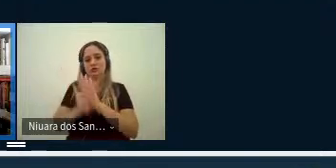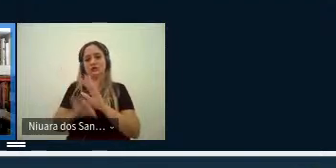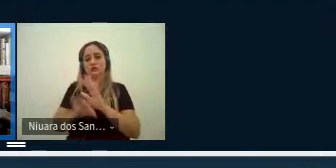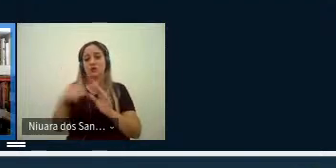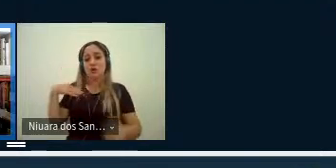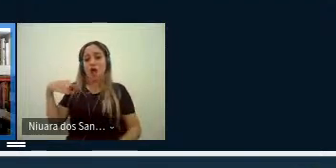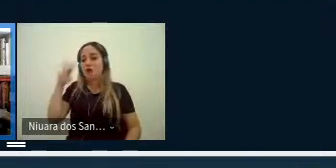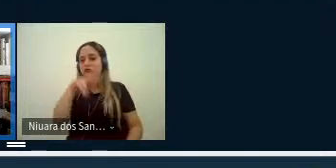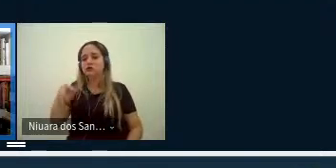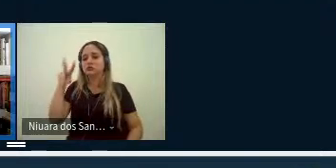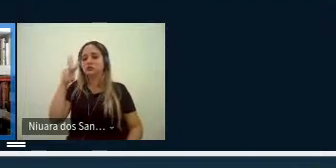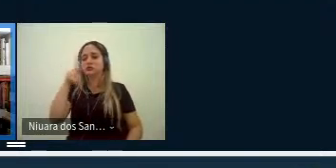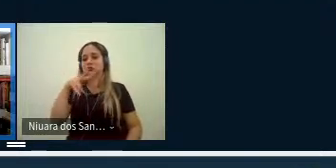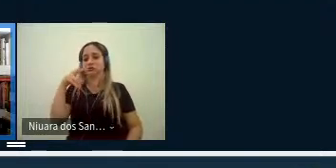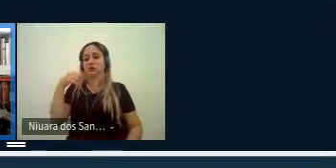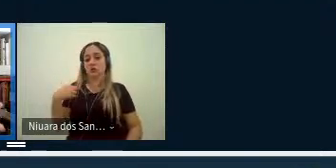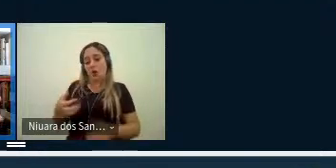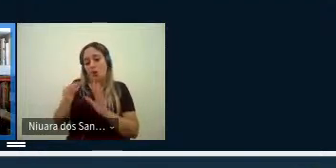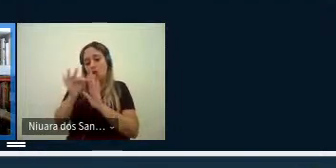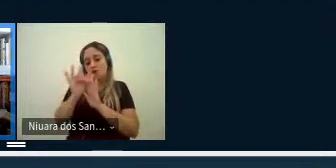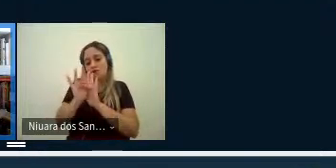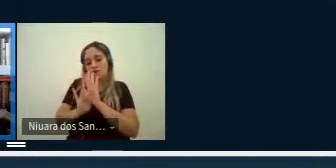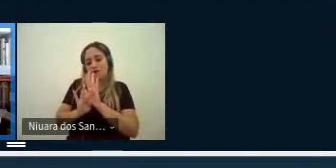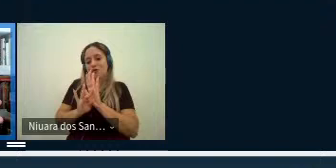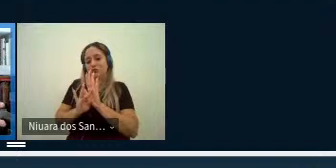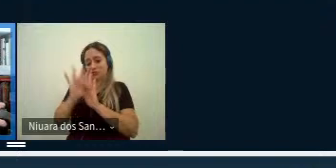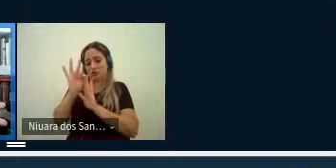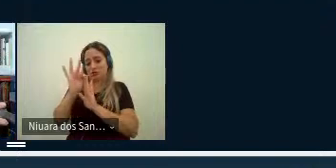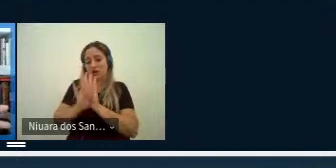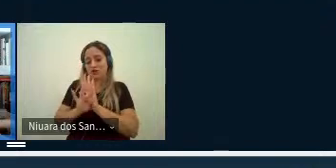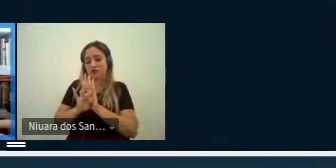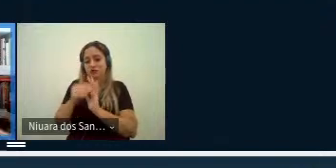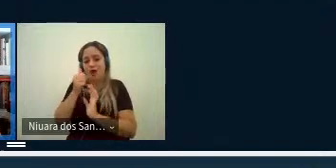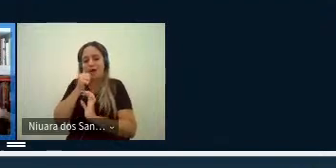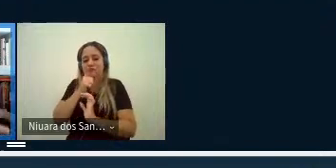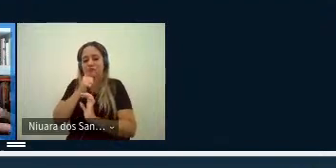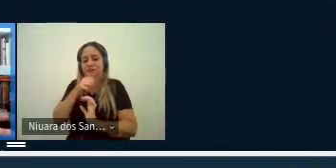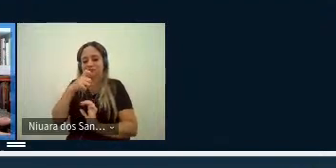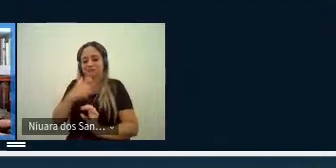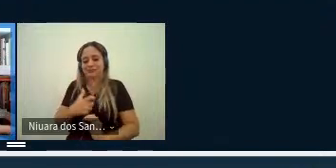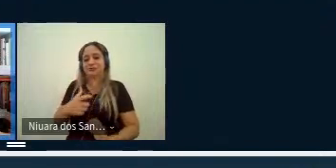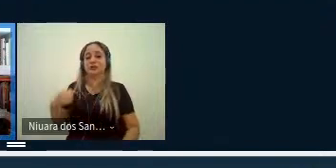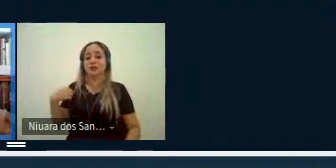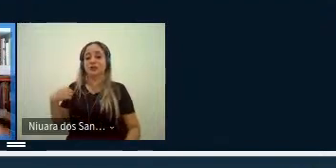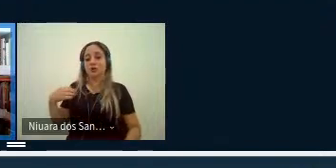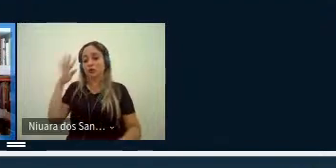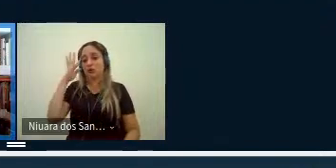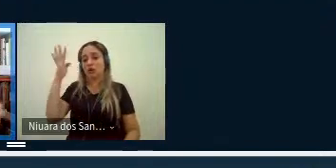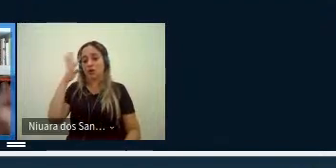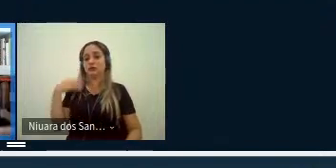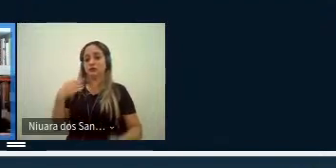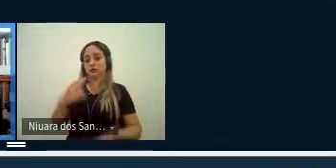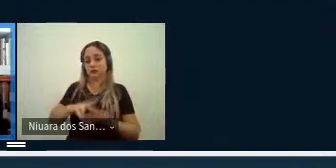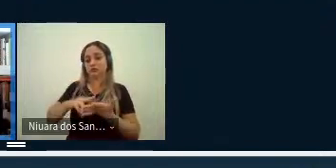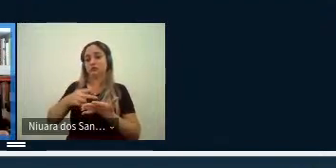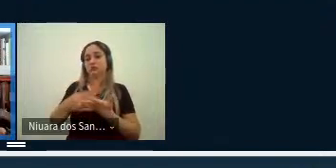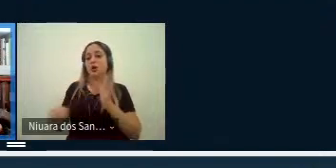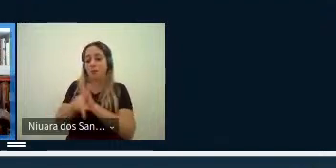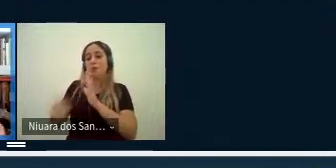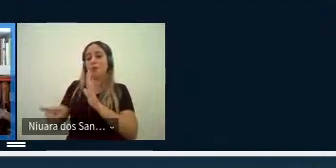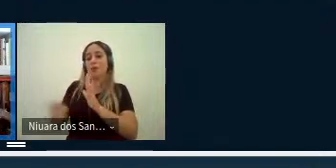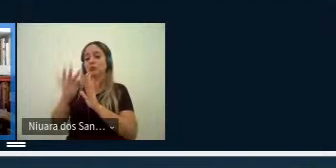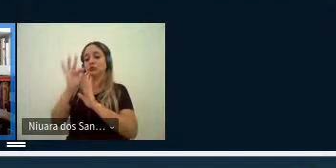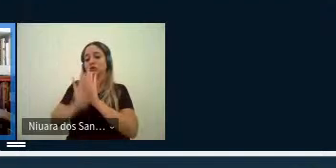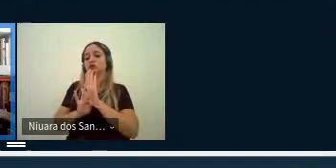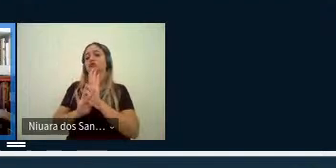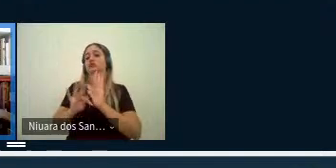visibilidade ao feminino no texto e isso incluía textos teóricos e traduções desses próprios textos